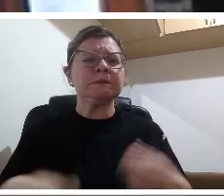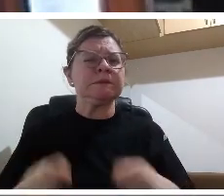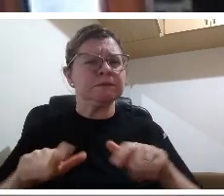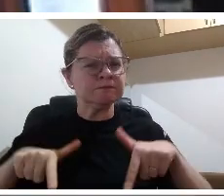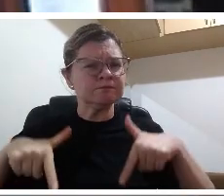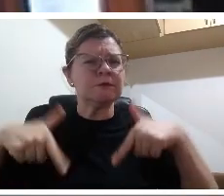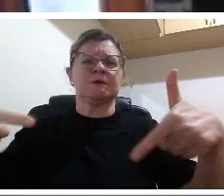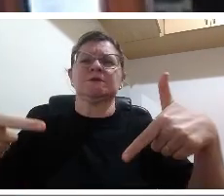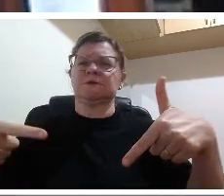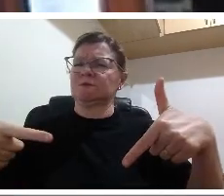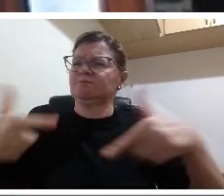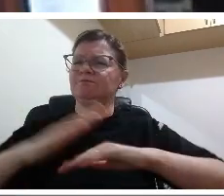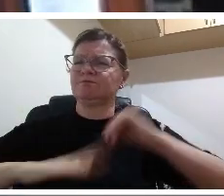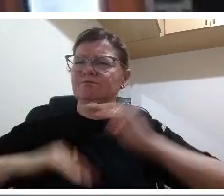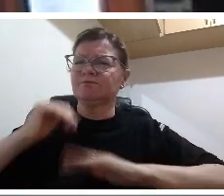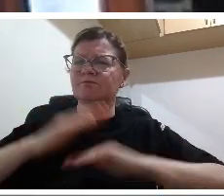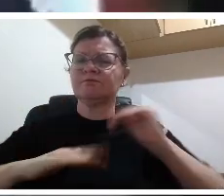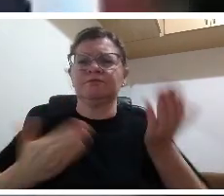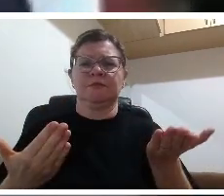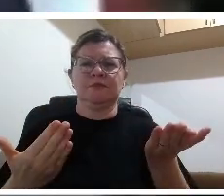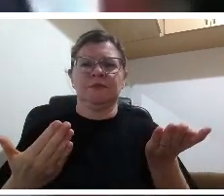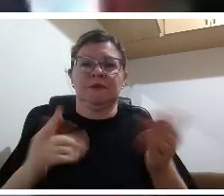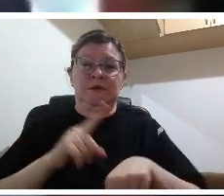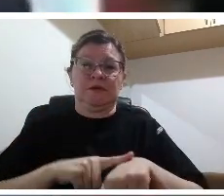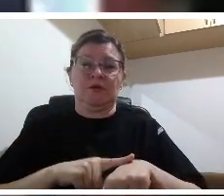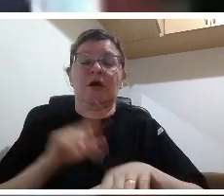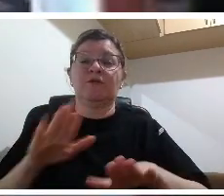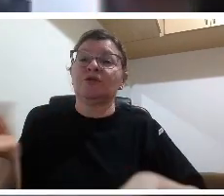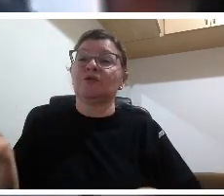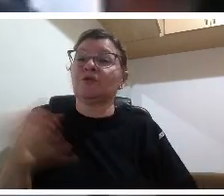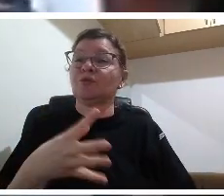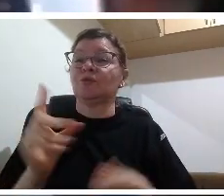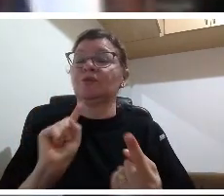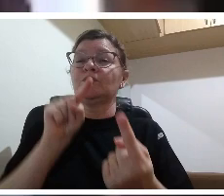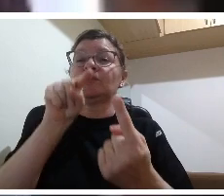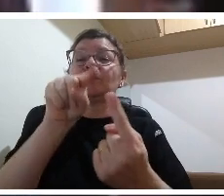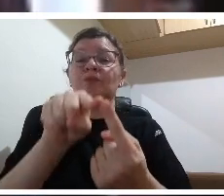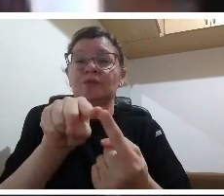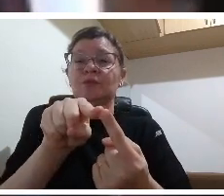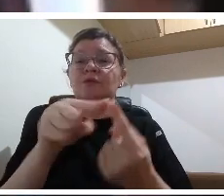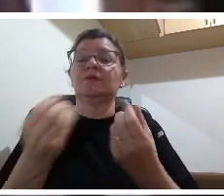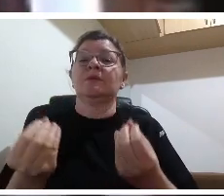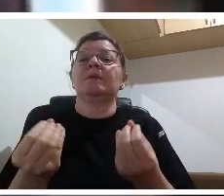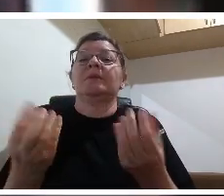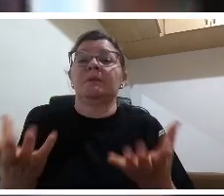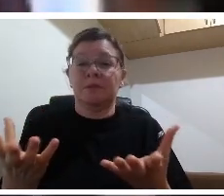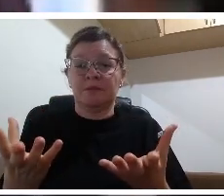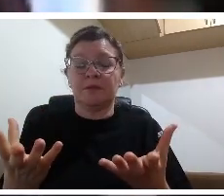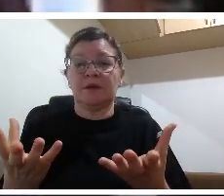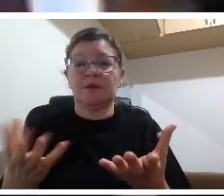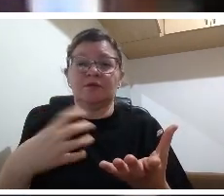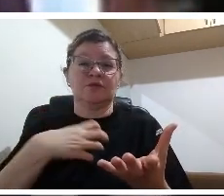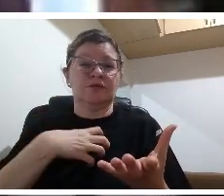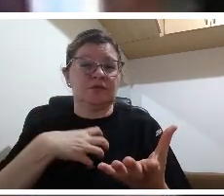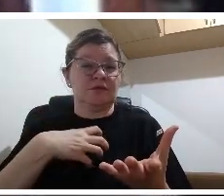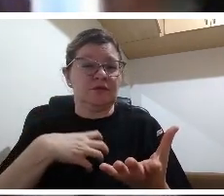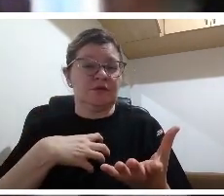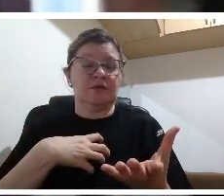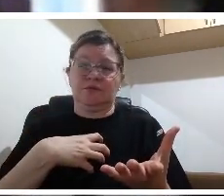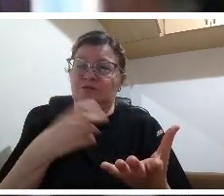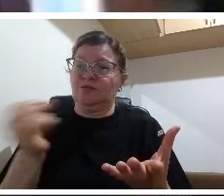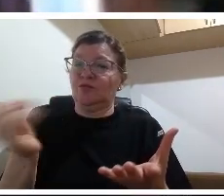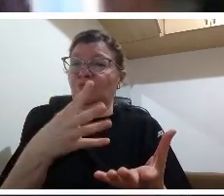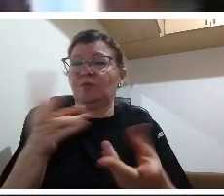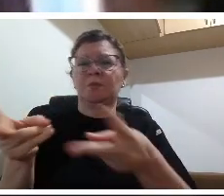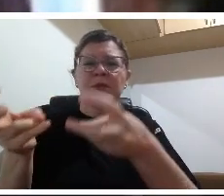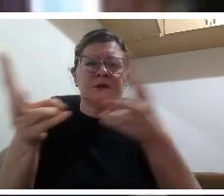agir de considerar de comprar de fazer então o objetivo sempre tem que ser claro o aluno aprende um